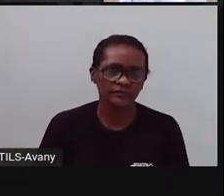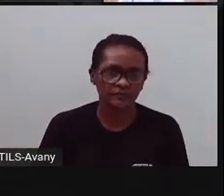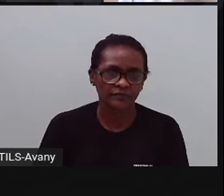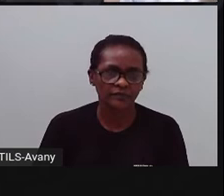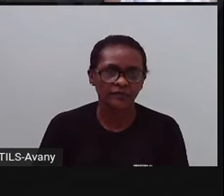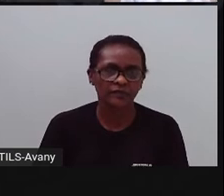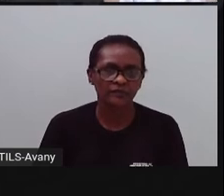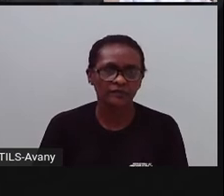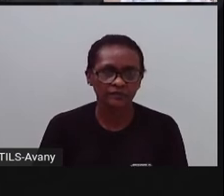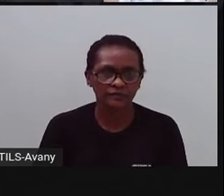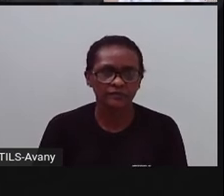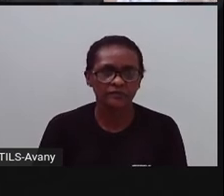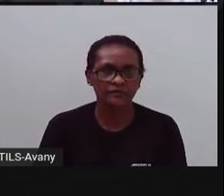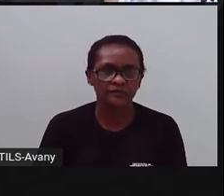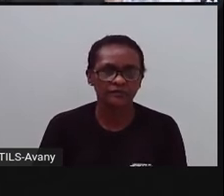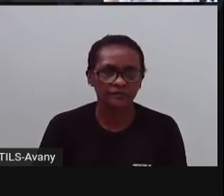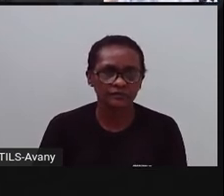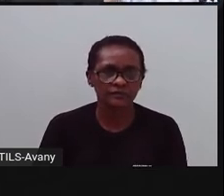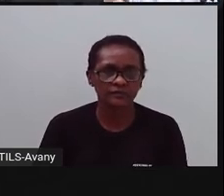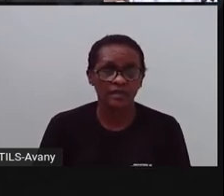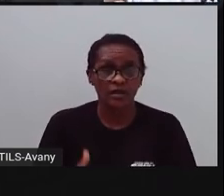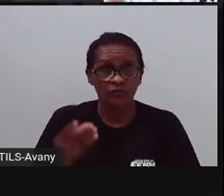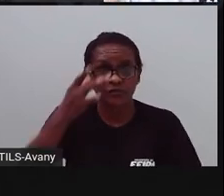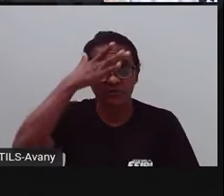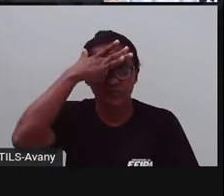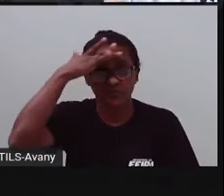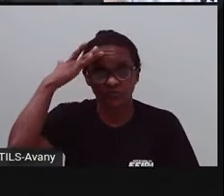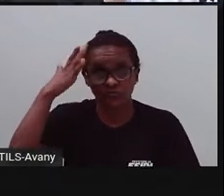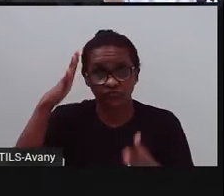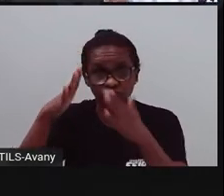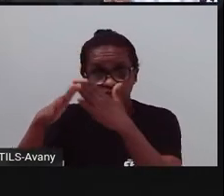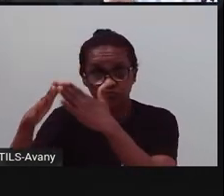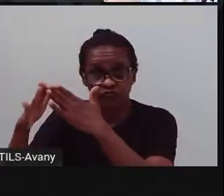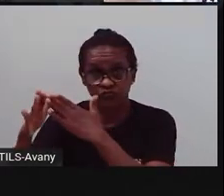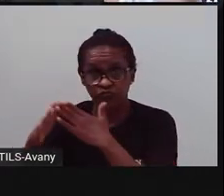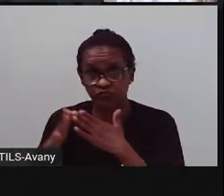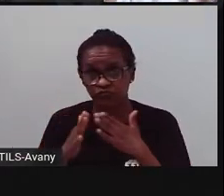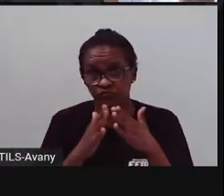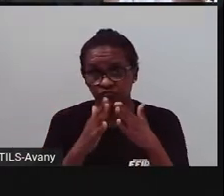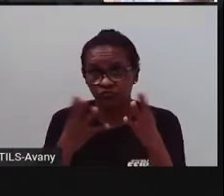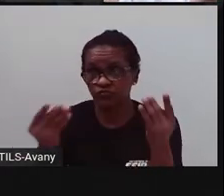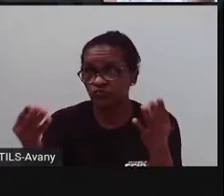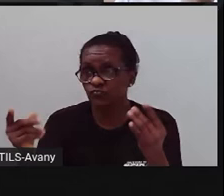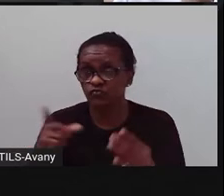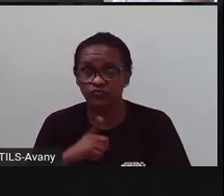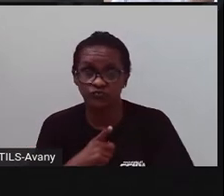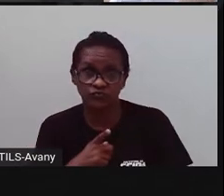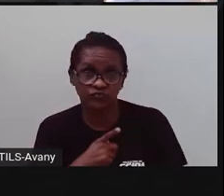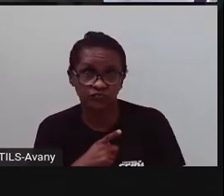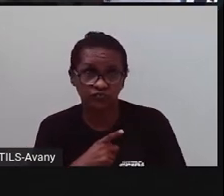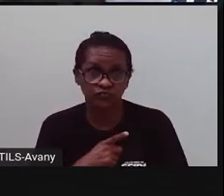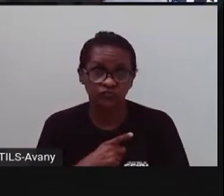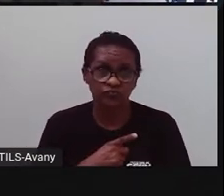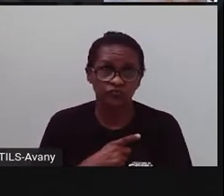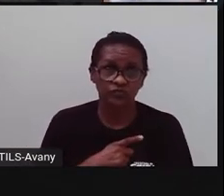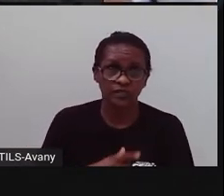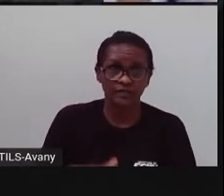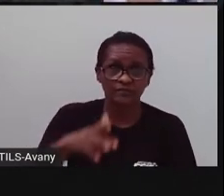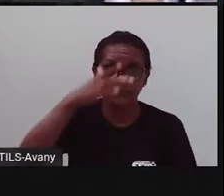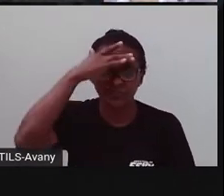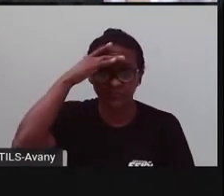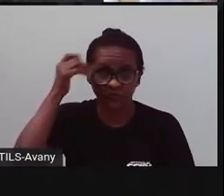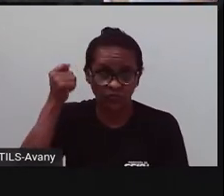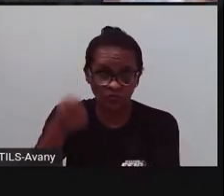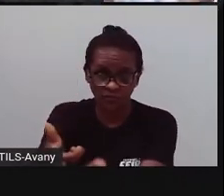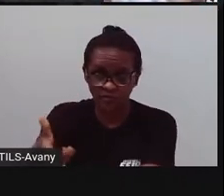bairros que são também bem populosos, você encontra vários tipos de comércio. Então, tem desde de açougue, padaria,